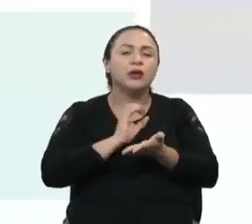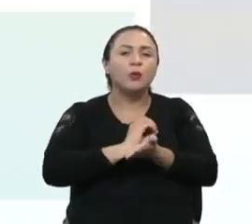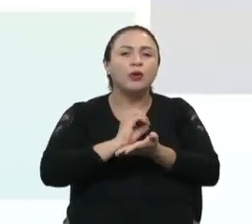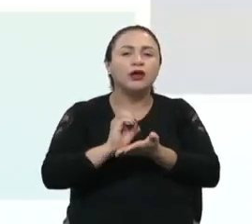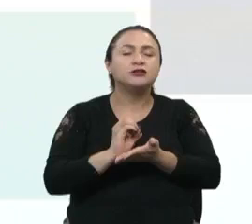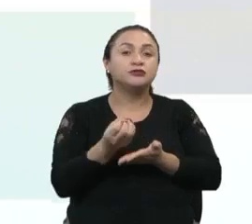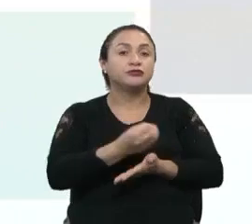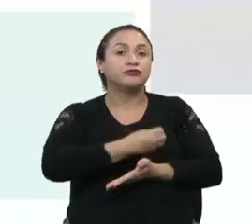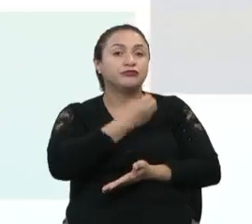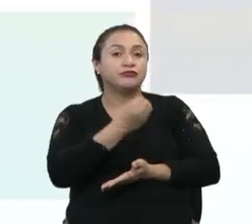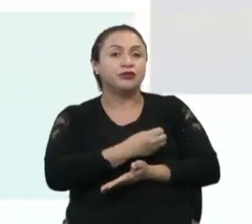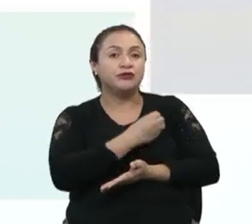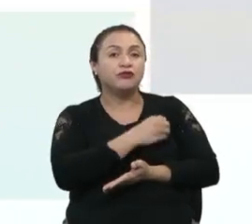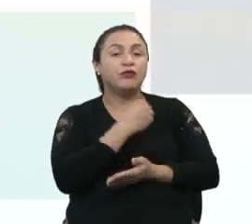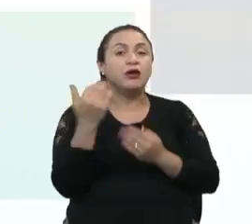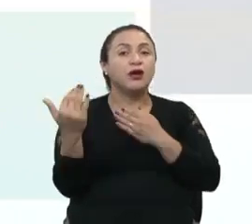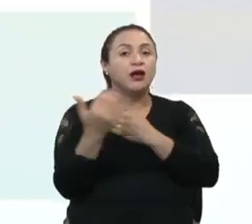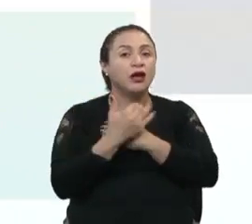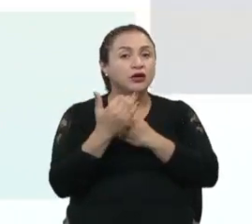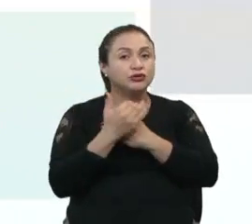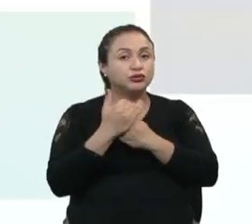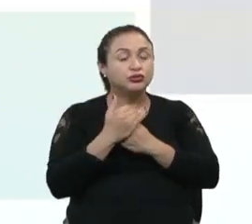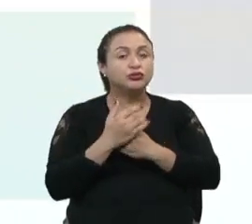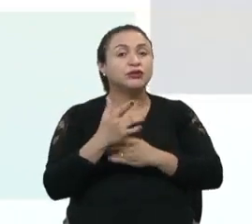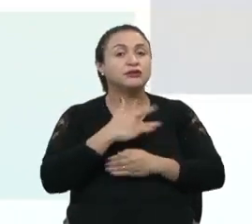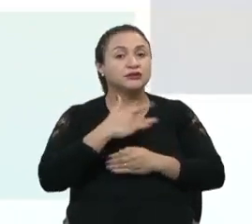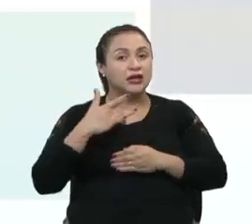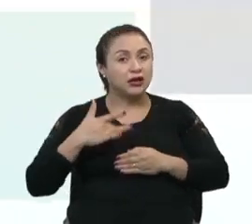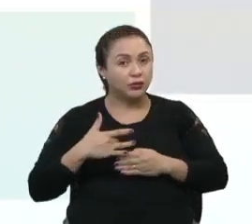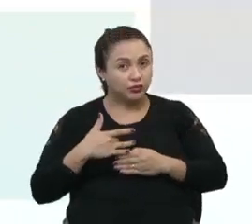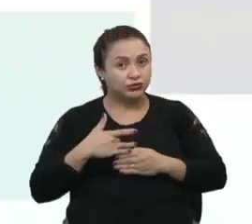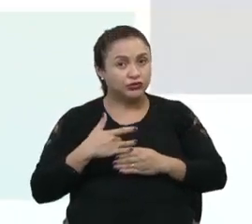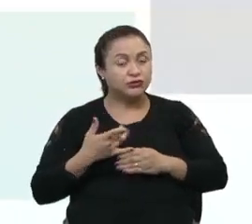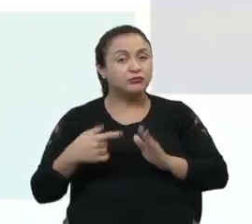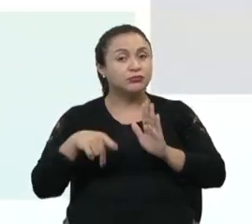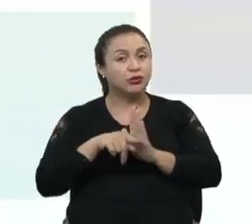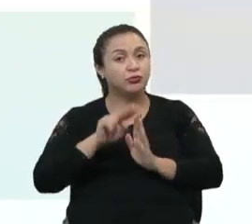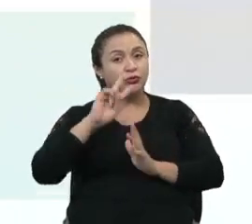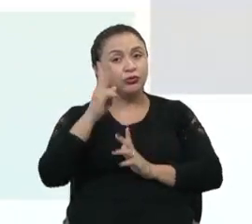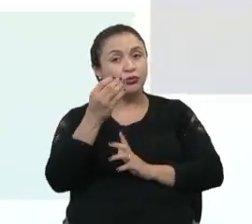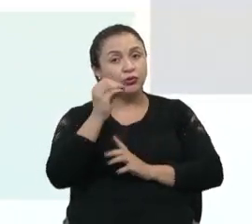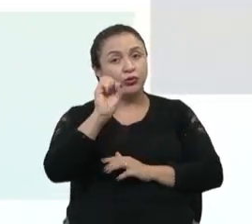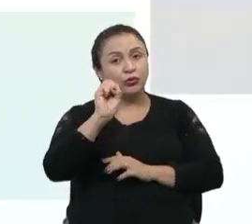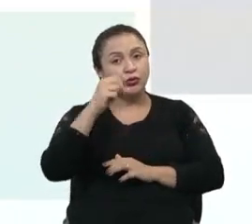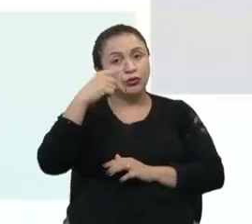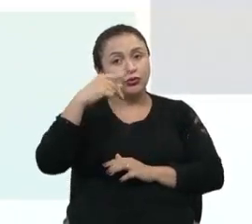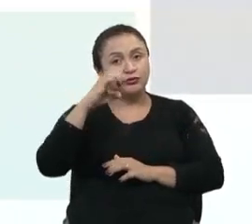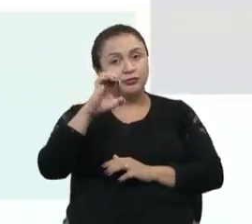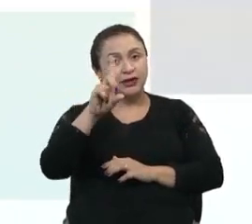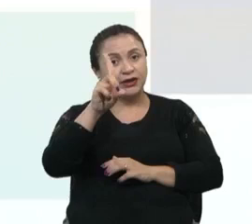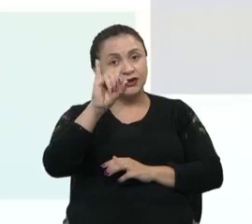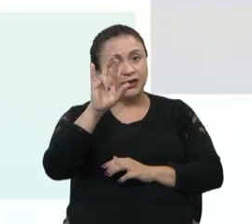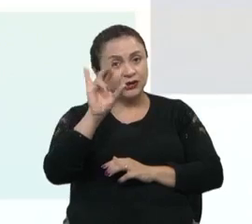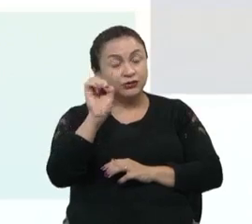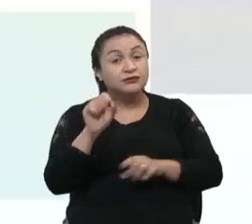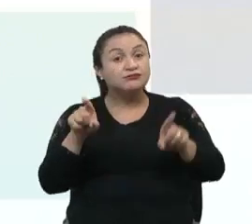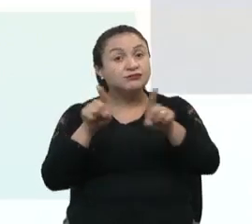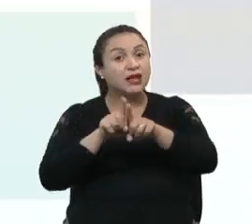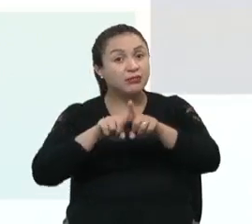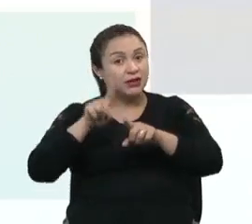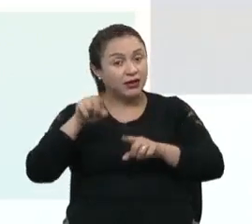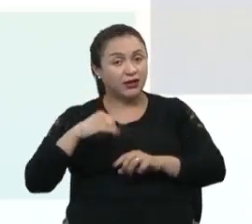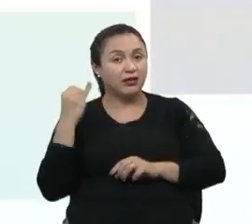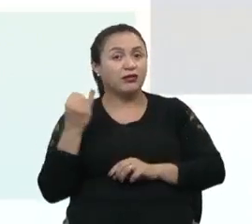que conferem benefícios à saúde do hospedeiro, eles são muito importantes